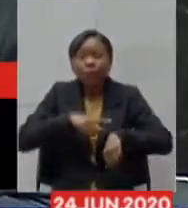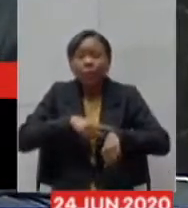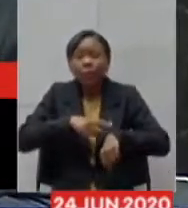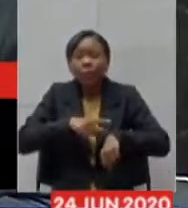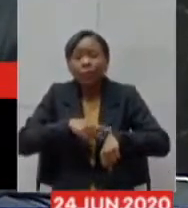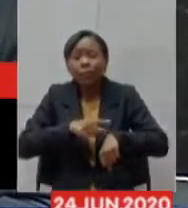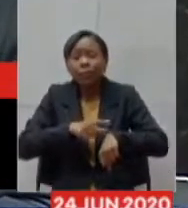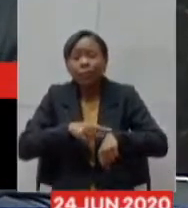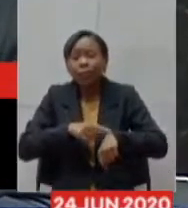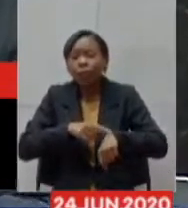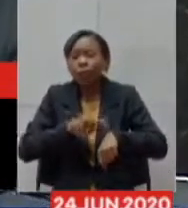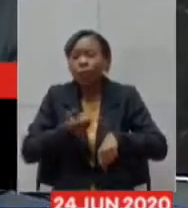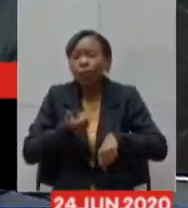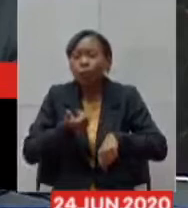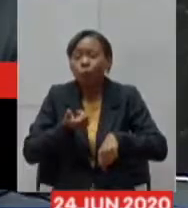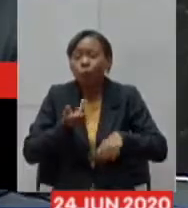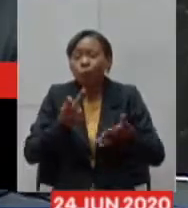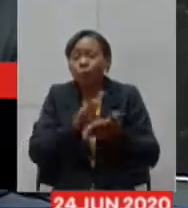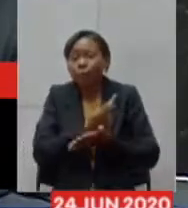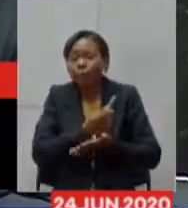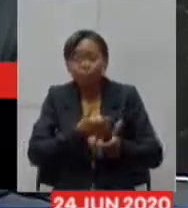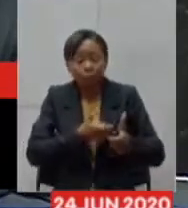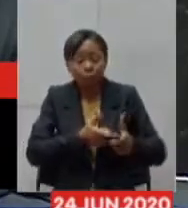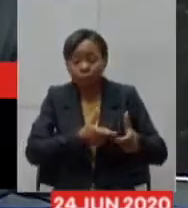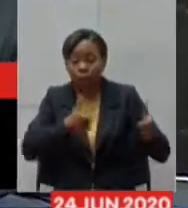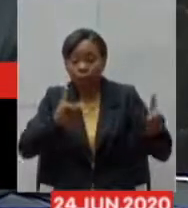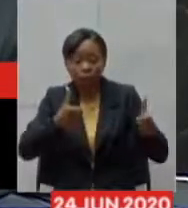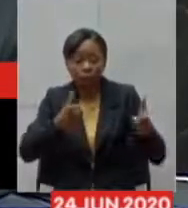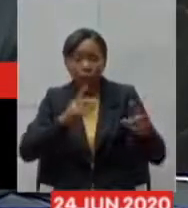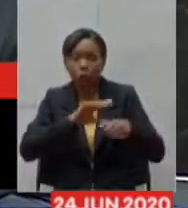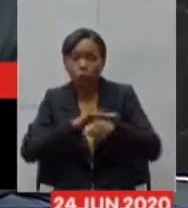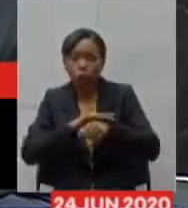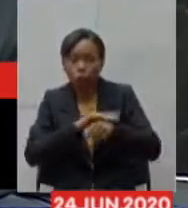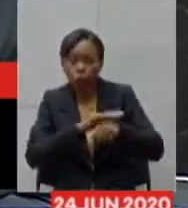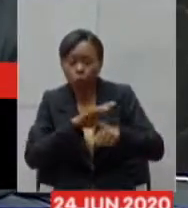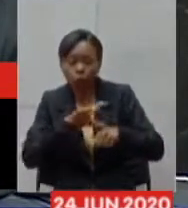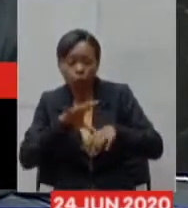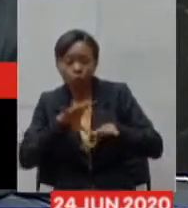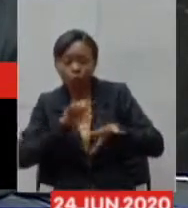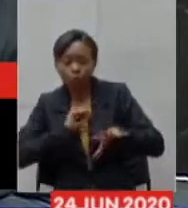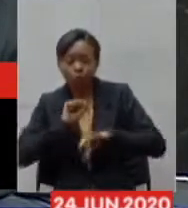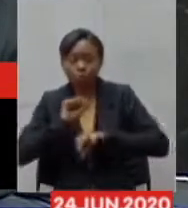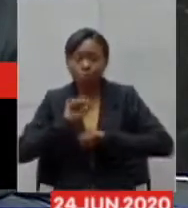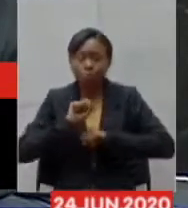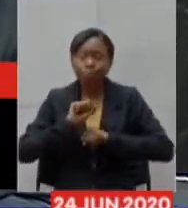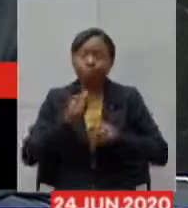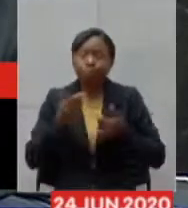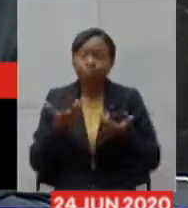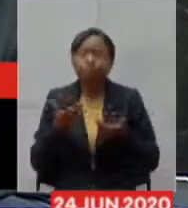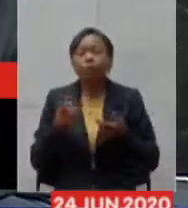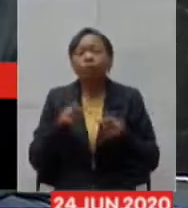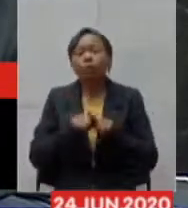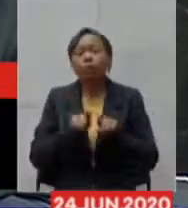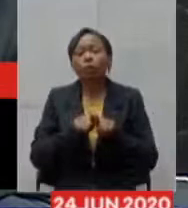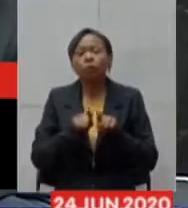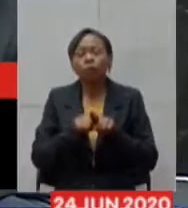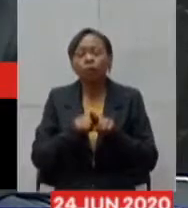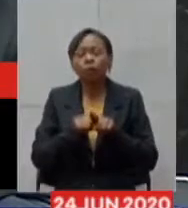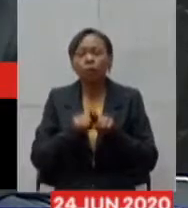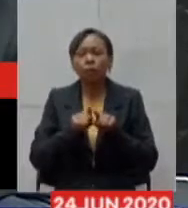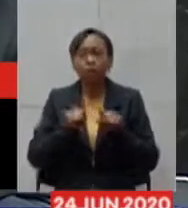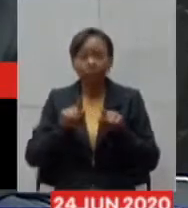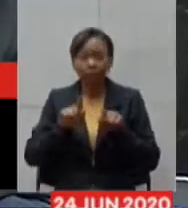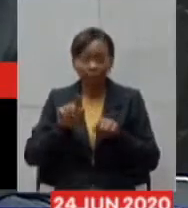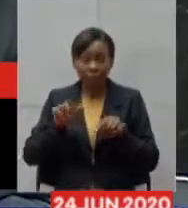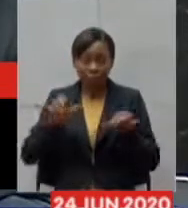aumento de casos em relação ao platô nós entendemos que uma vez que se passe a maior demanda